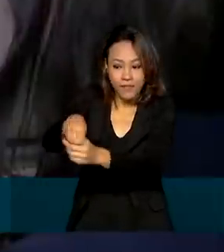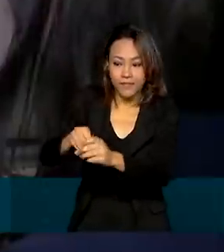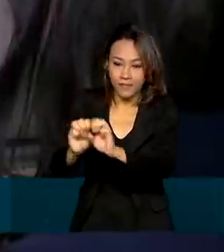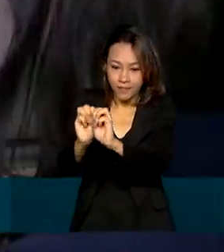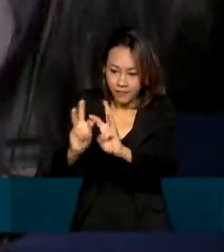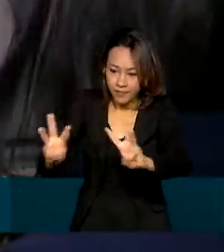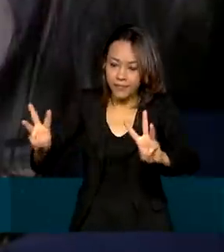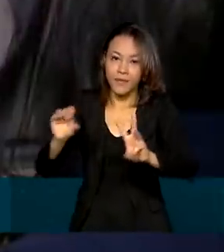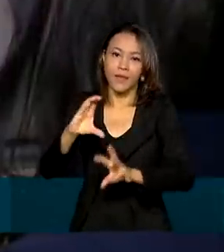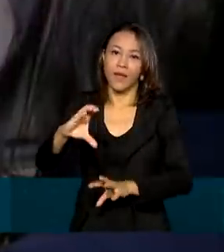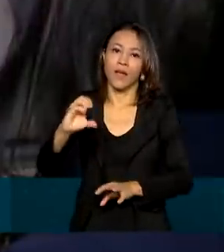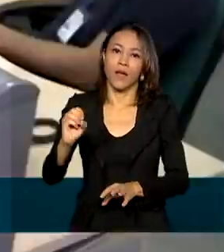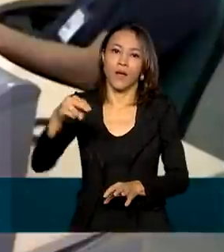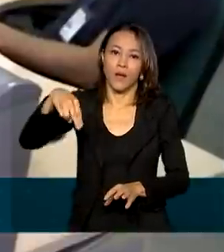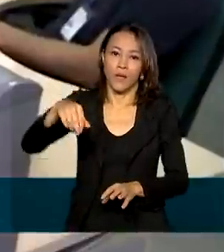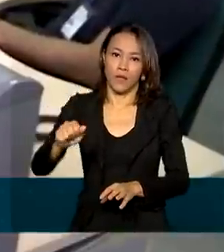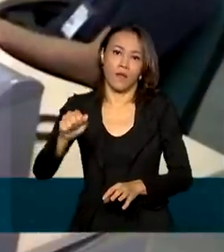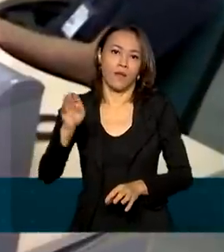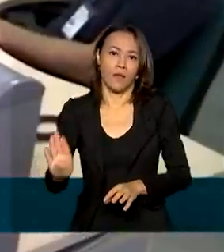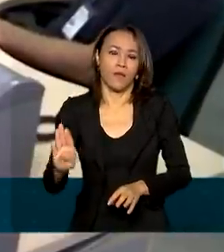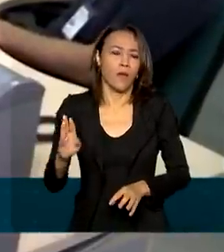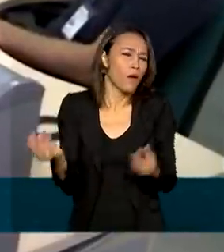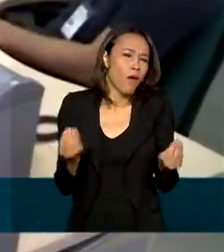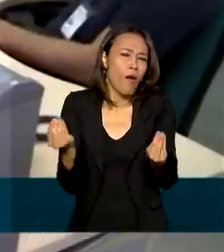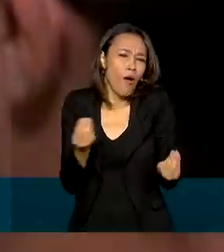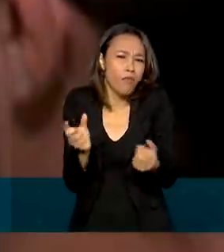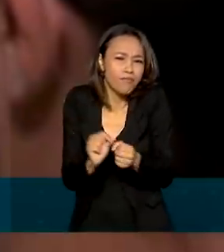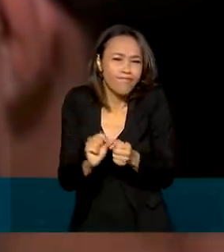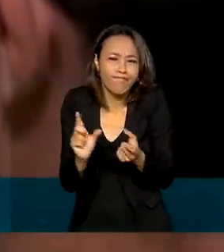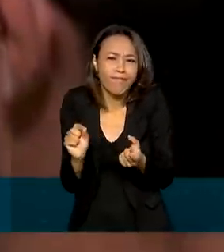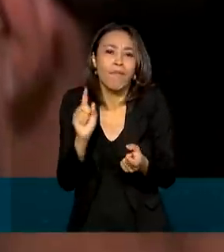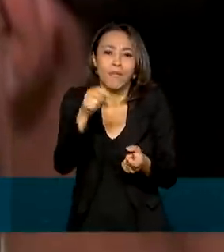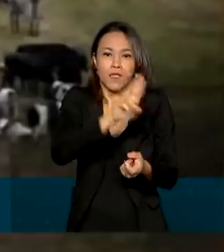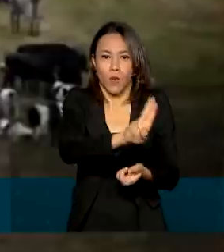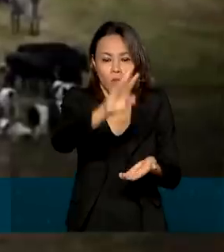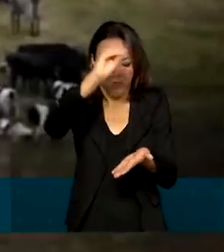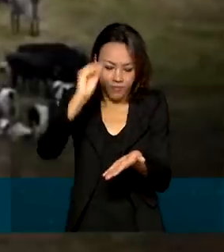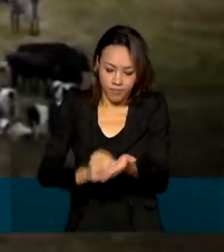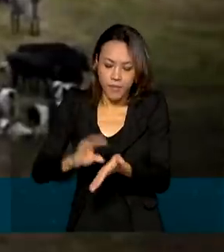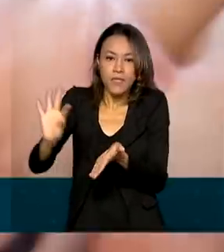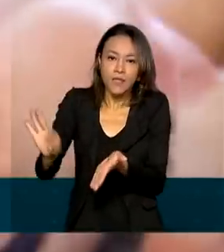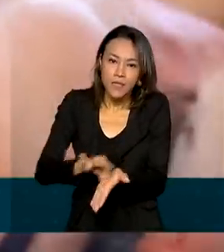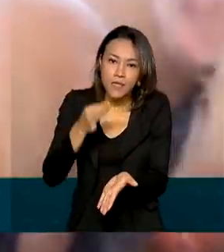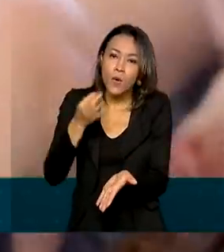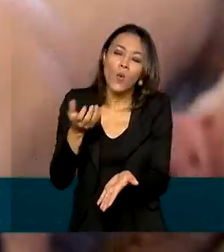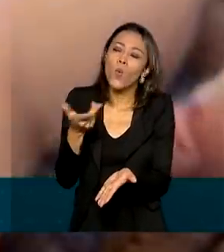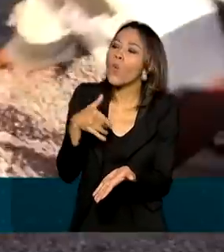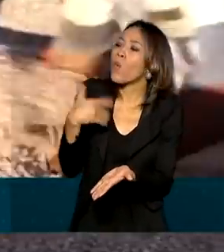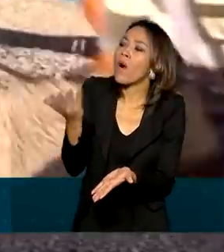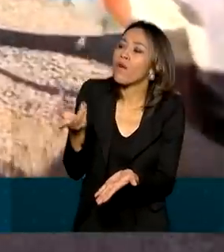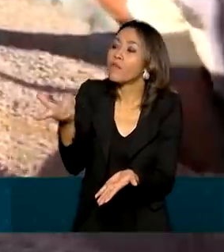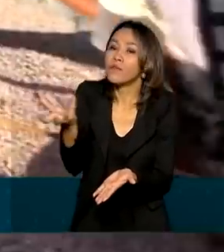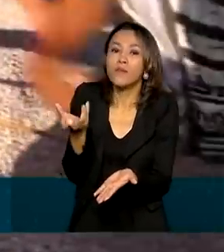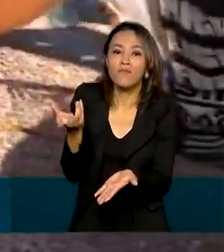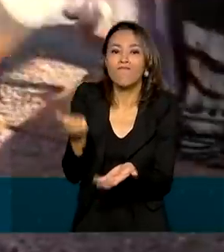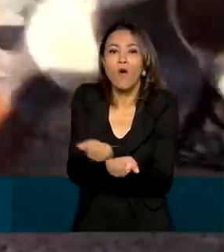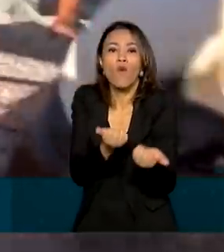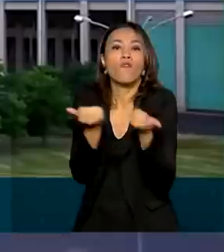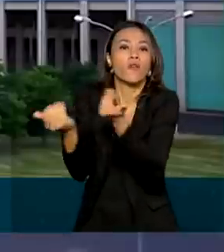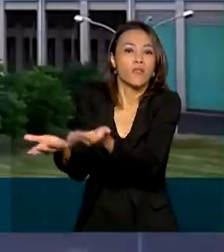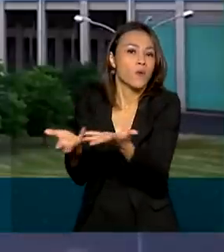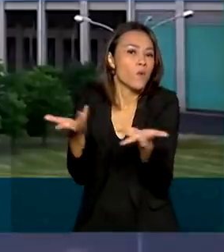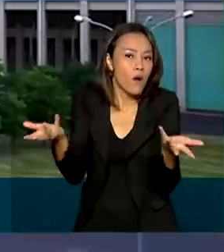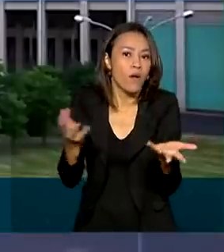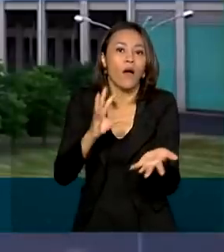Companhia Nacional de Abastecimento. Para isso, é preciso se inscrever e dizer qual é o produto oferecido. A